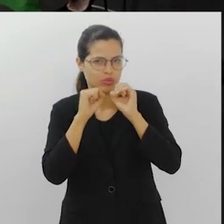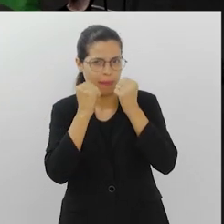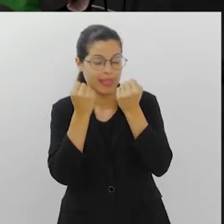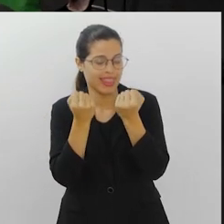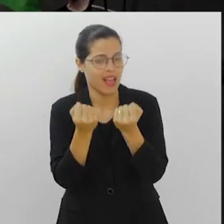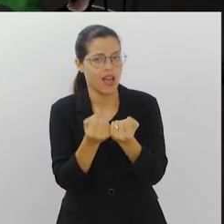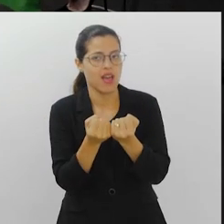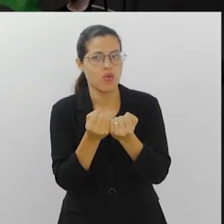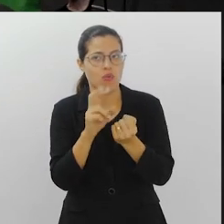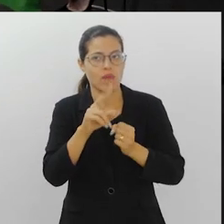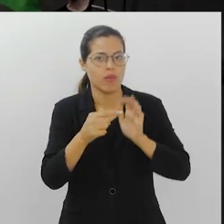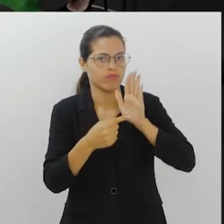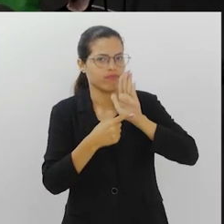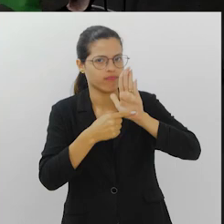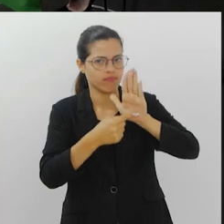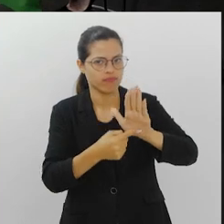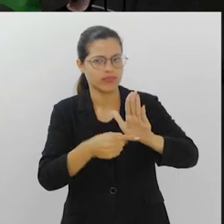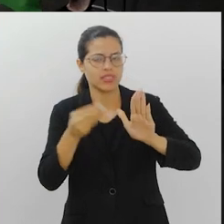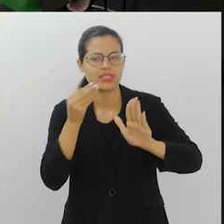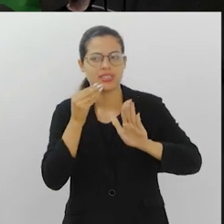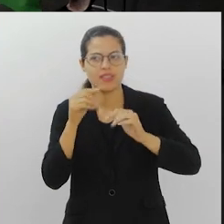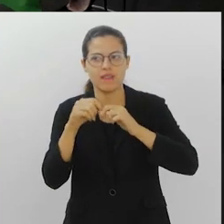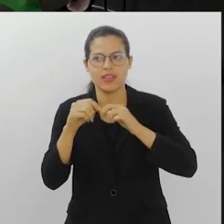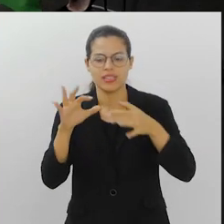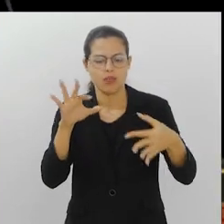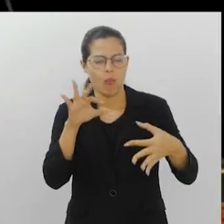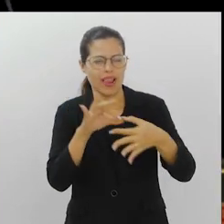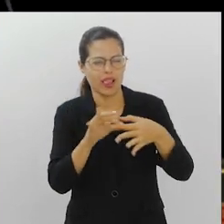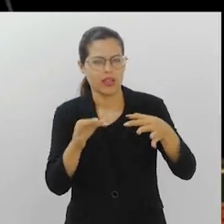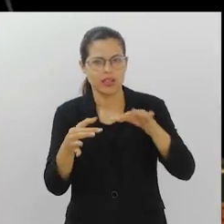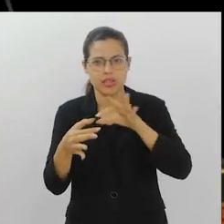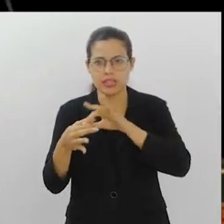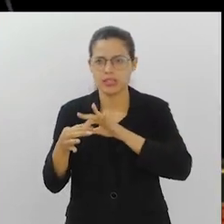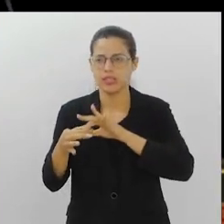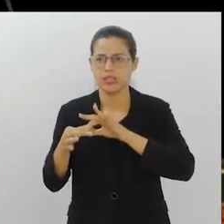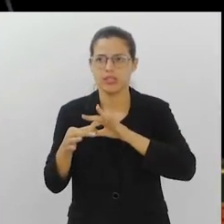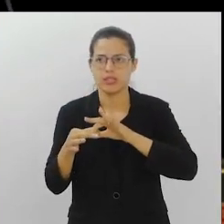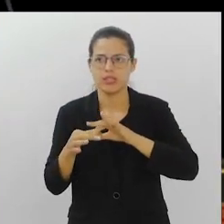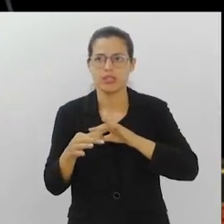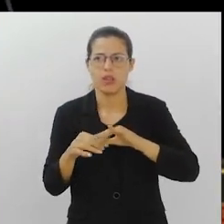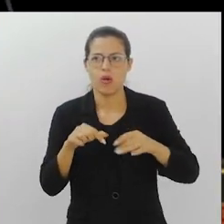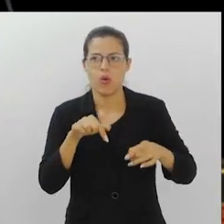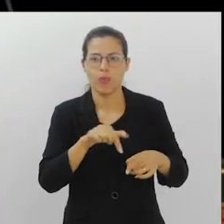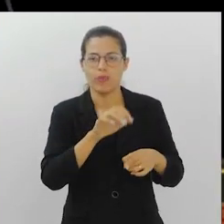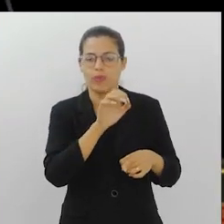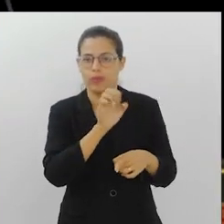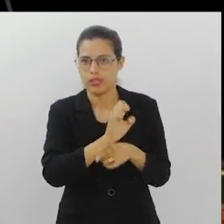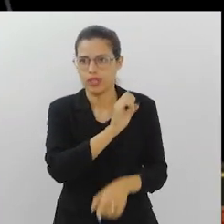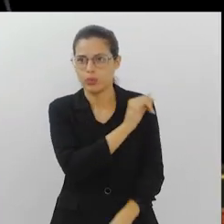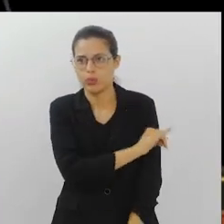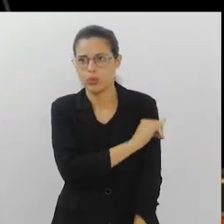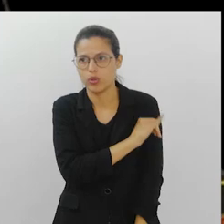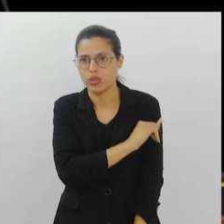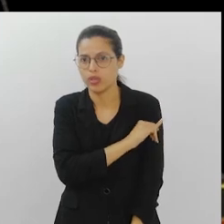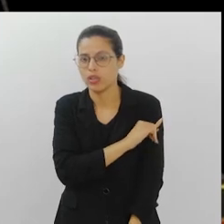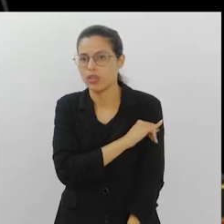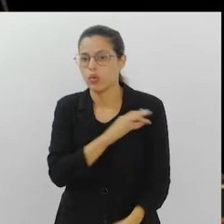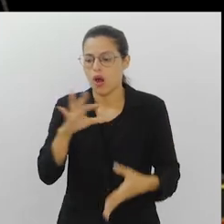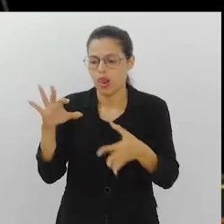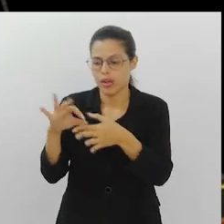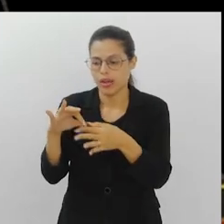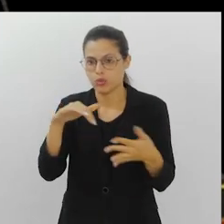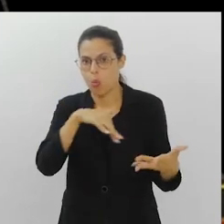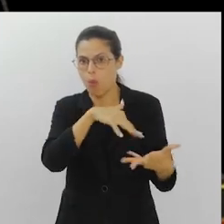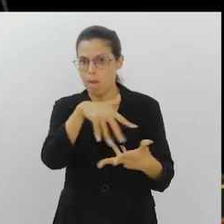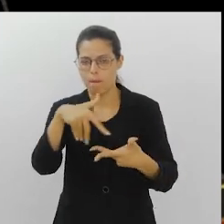A jornada vai mostrar, vai tentar fazer um elo, uma ponte entre o local, que é o Estado, o Estado do Rio de Janeiro, e o